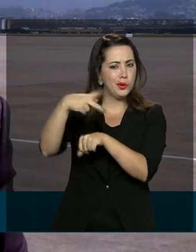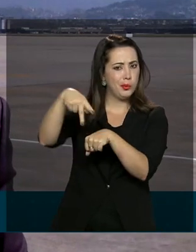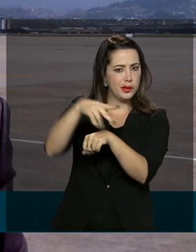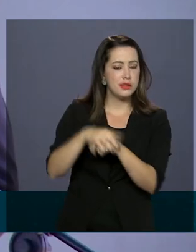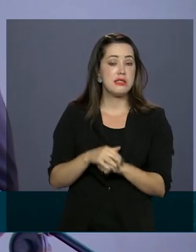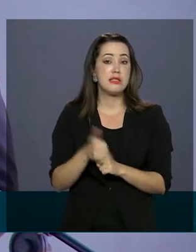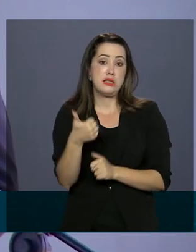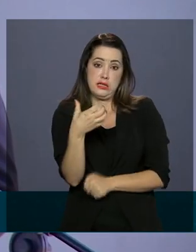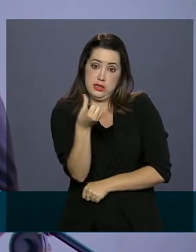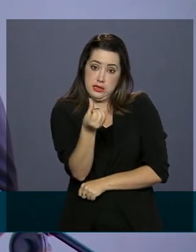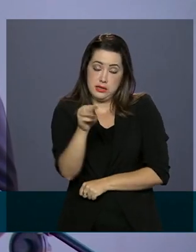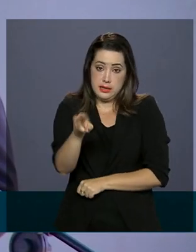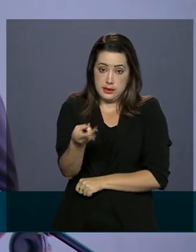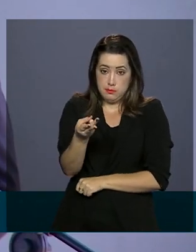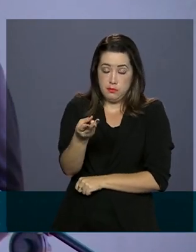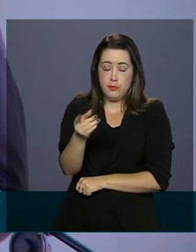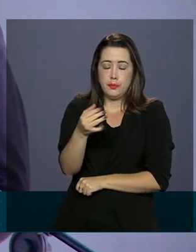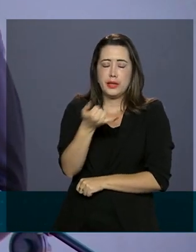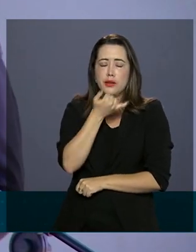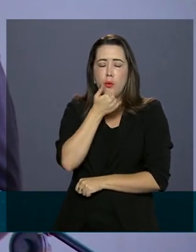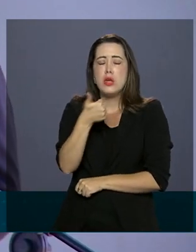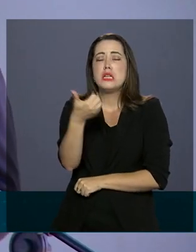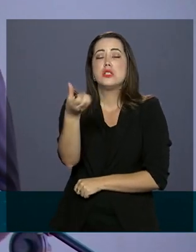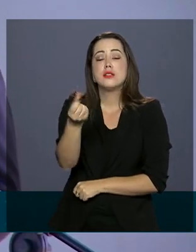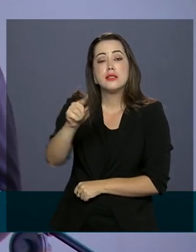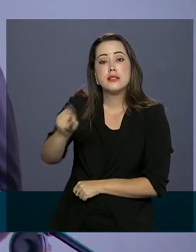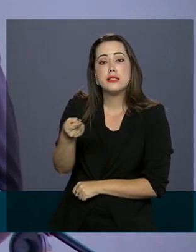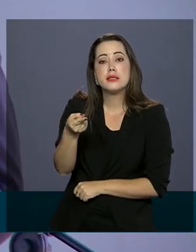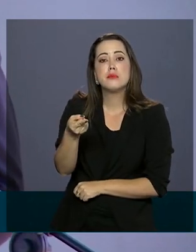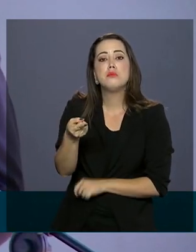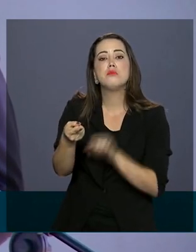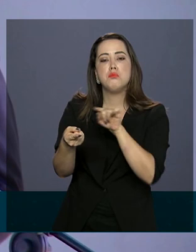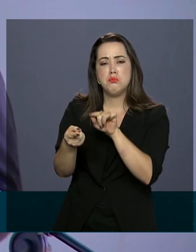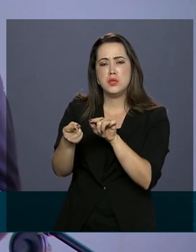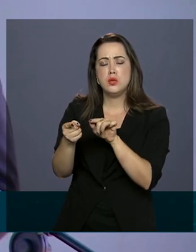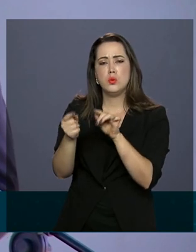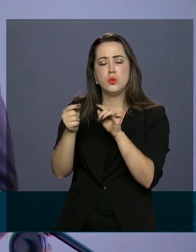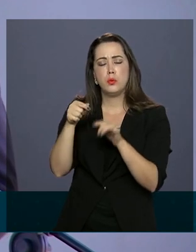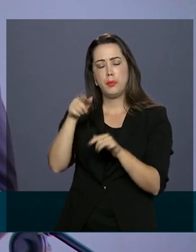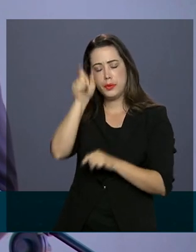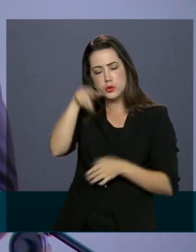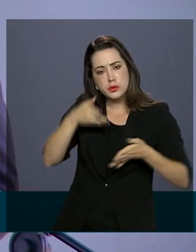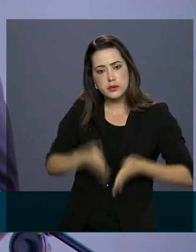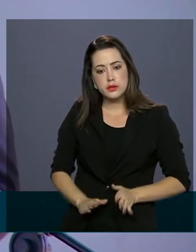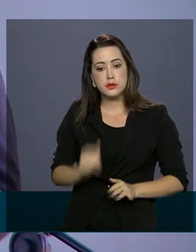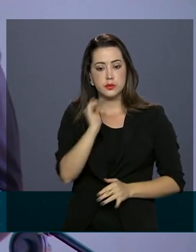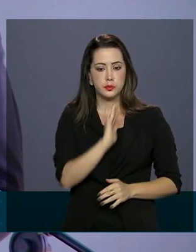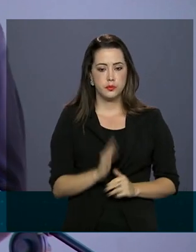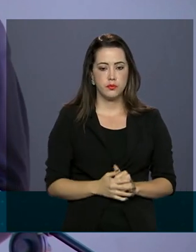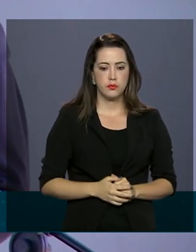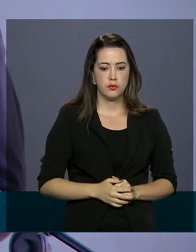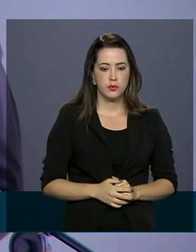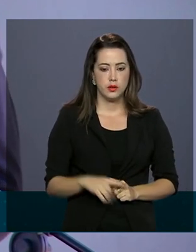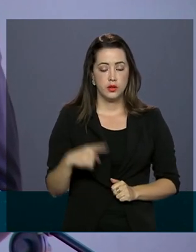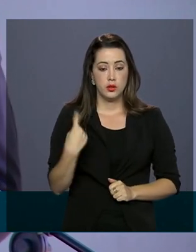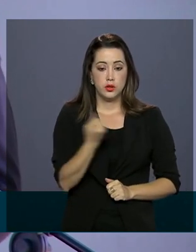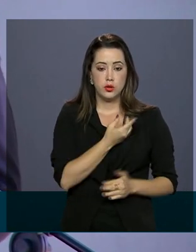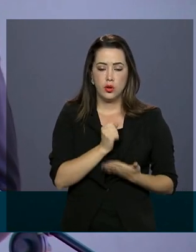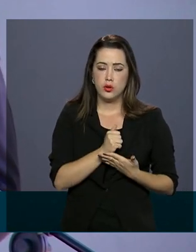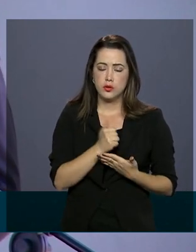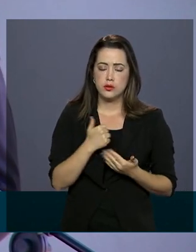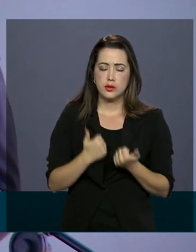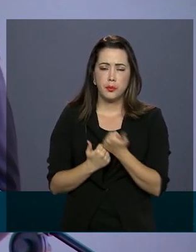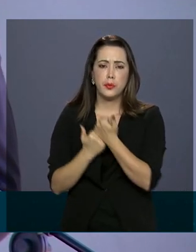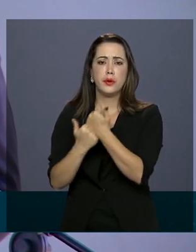brasileiros. E o que nós podemos oferecer, em grande parte, vindo da comunidade libanesa,